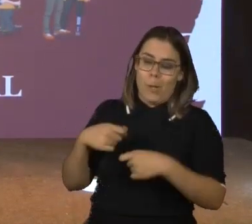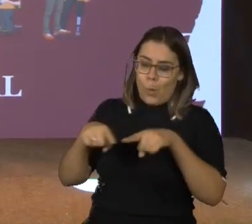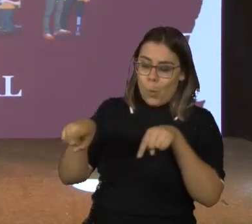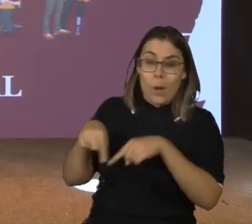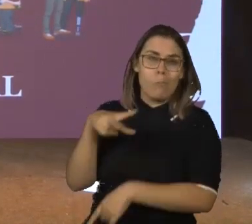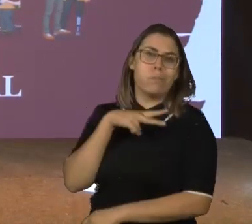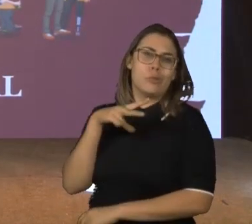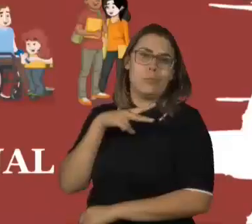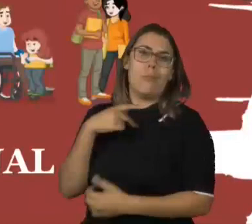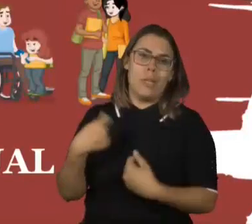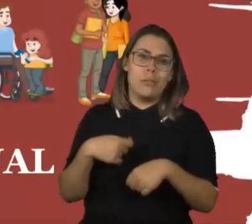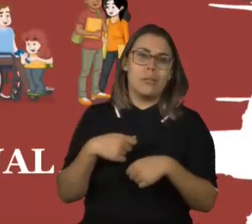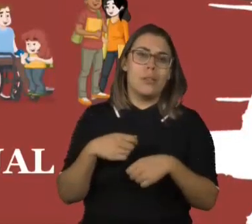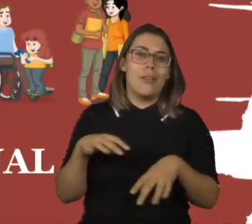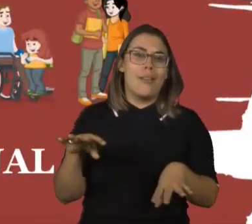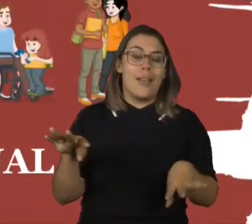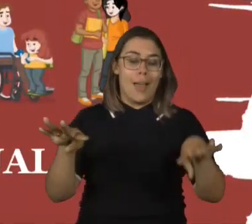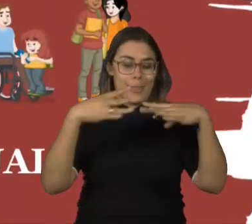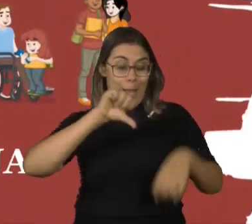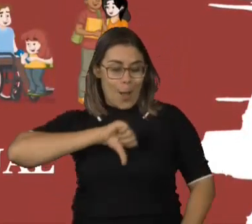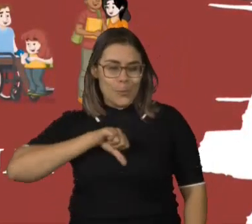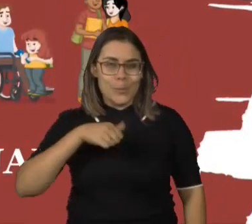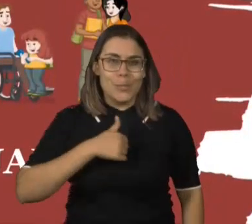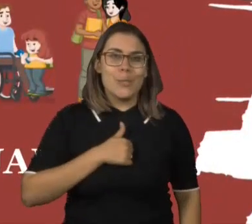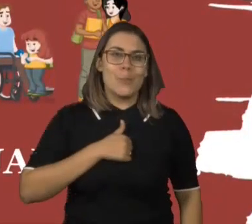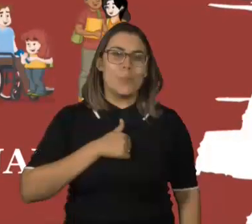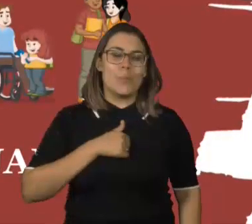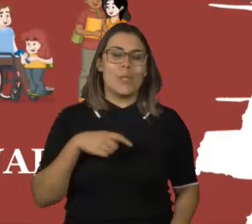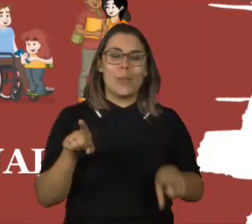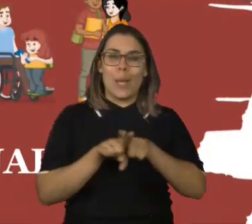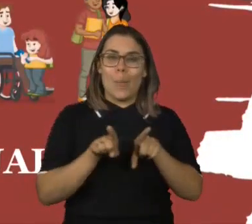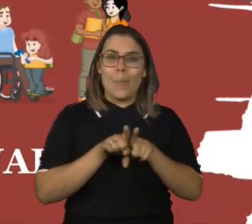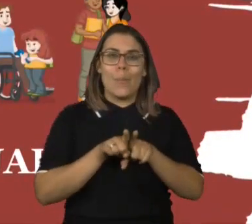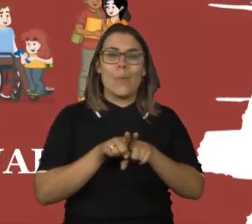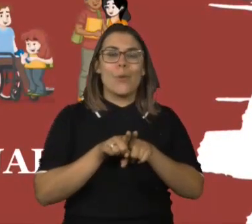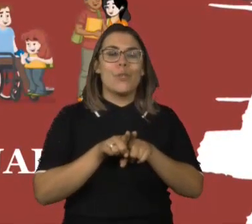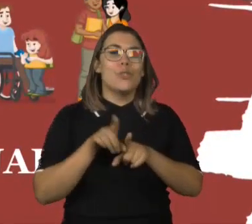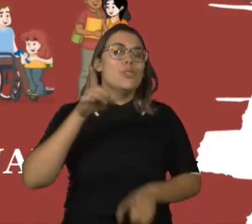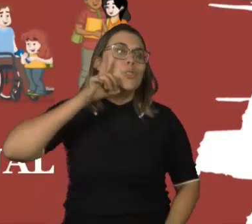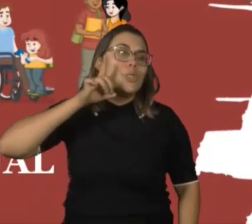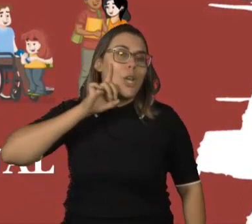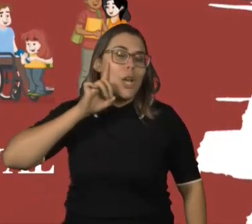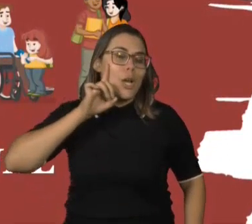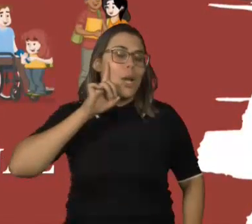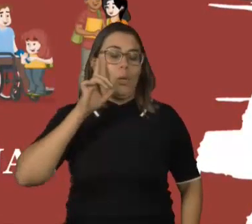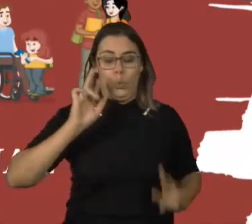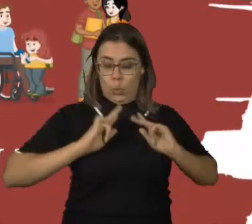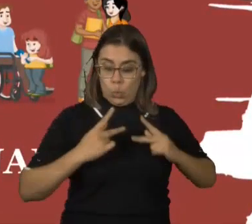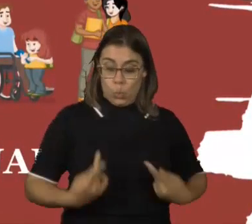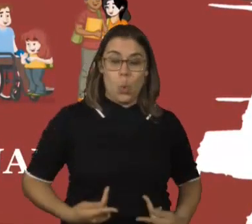privado. Atenção para a autoestima, trabalhar com cuidados diários do corpo, saúde,